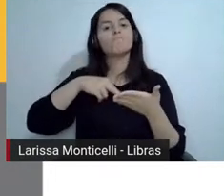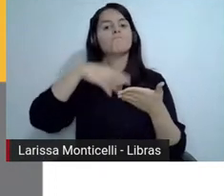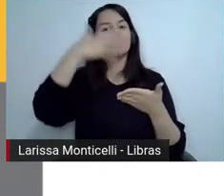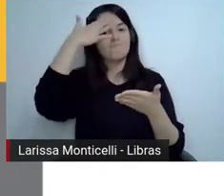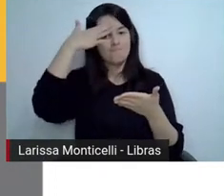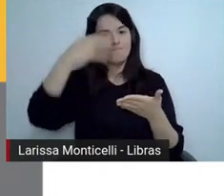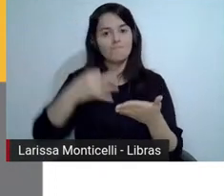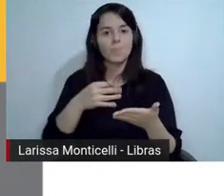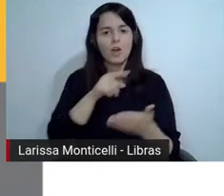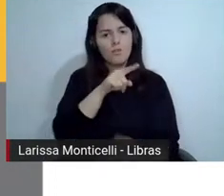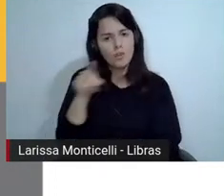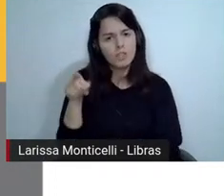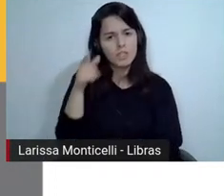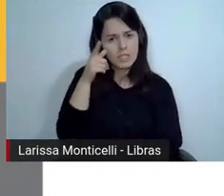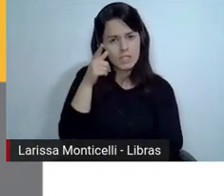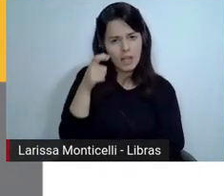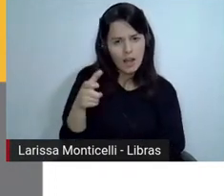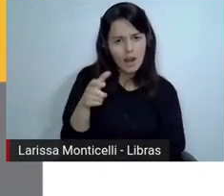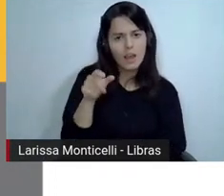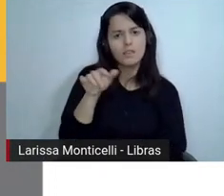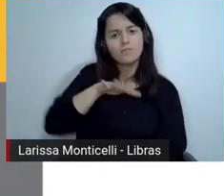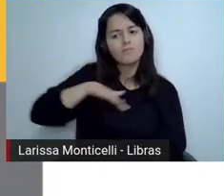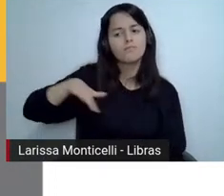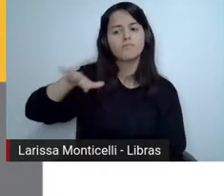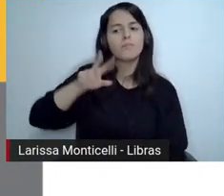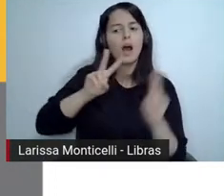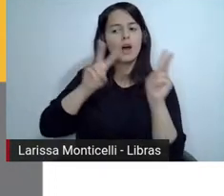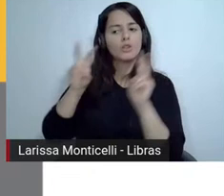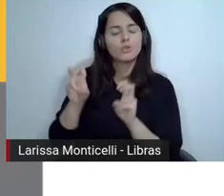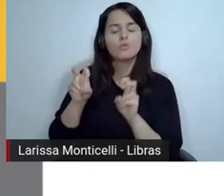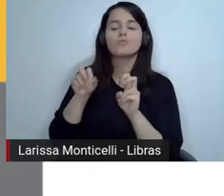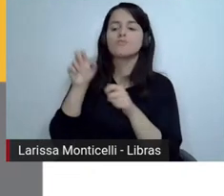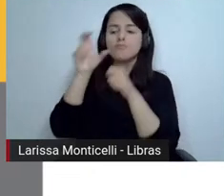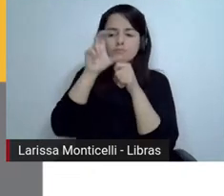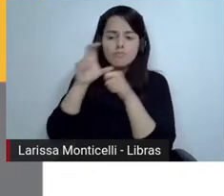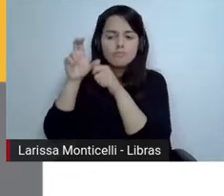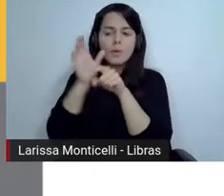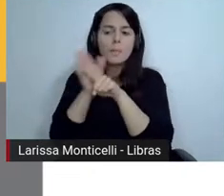detetives mistérios e enigmas sim não por quê